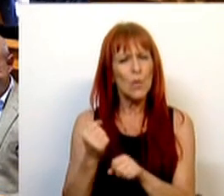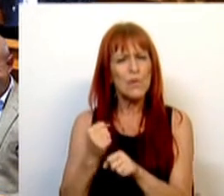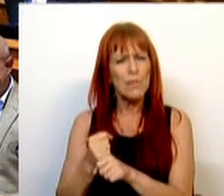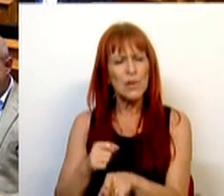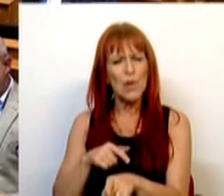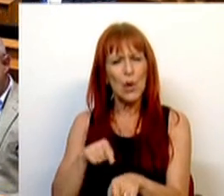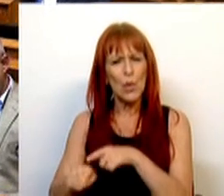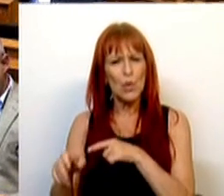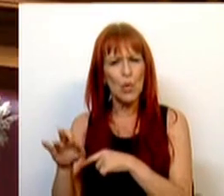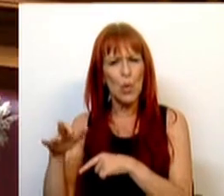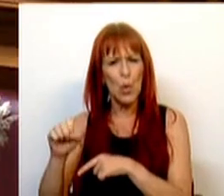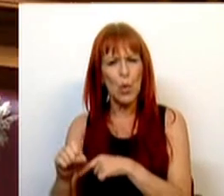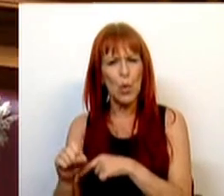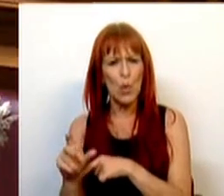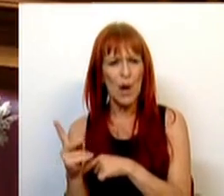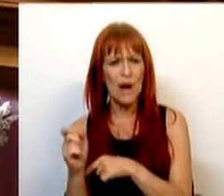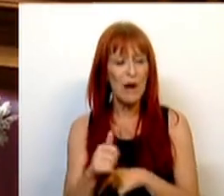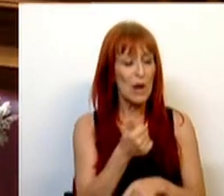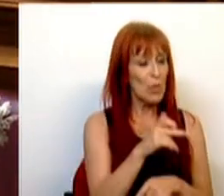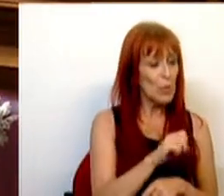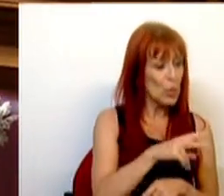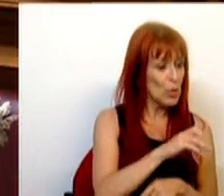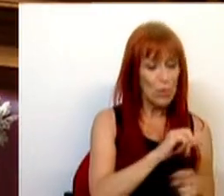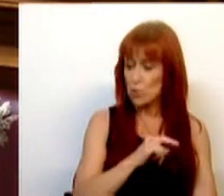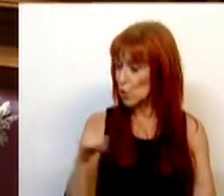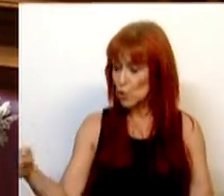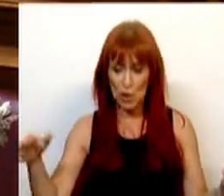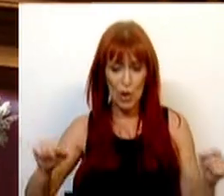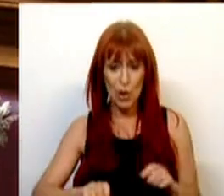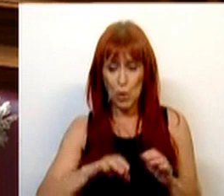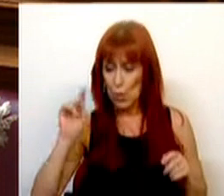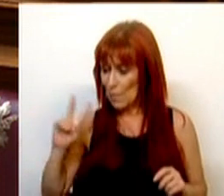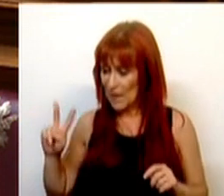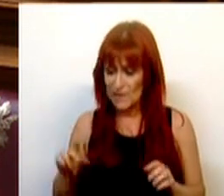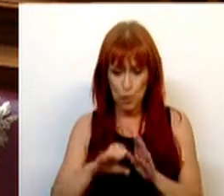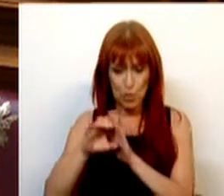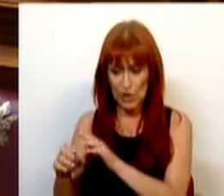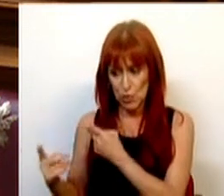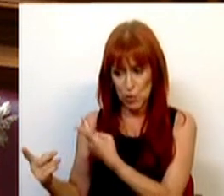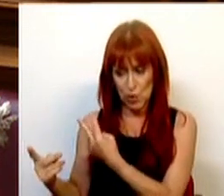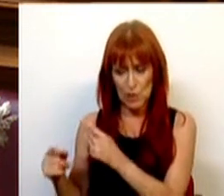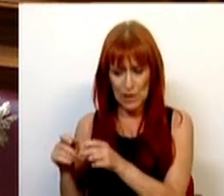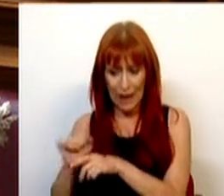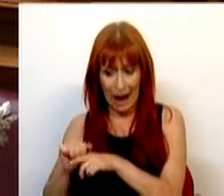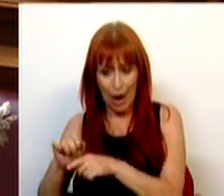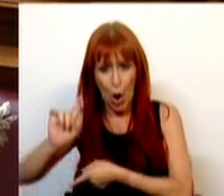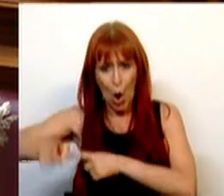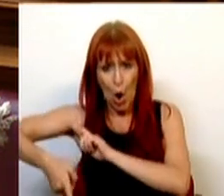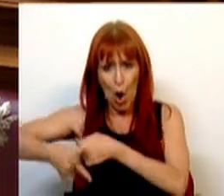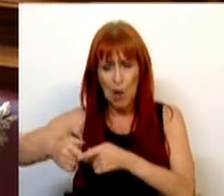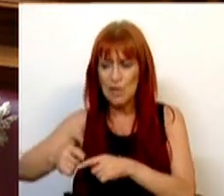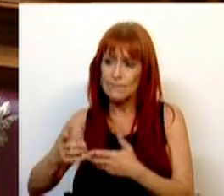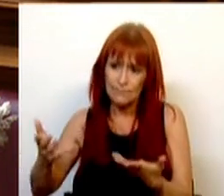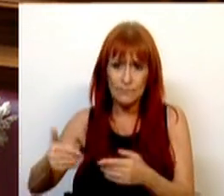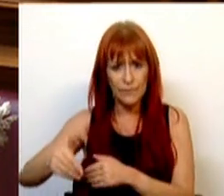deputado Carvalho e o deputado Bruno Nunes, que mais uma vez, entre o PSD e o Chega, estiveram na correção daquilo que seria